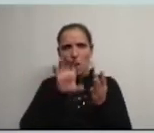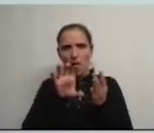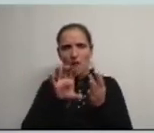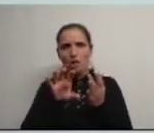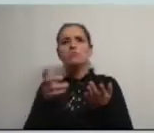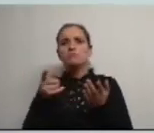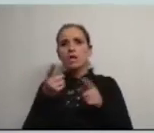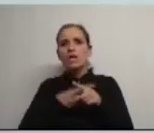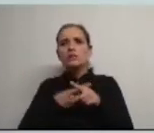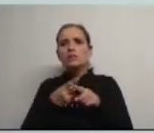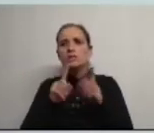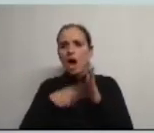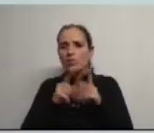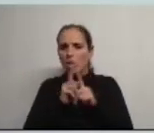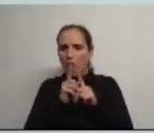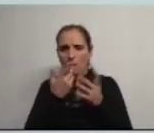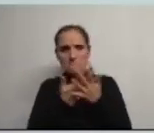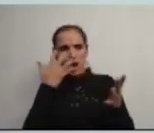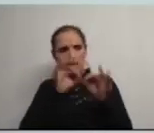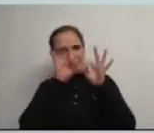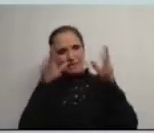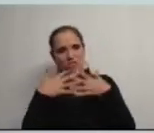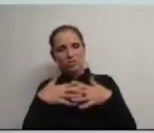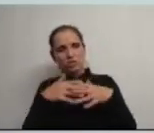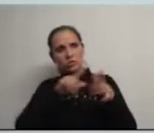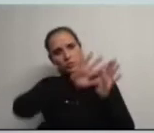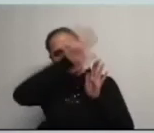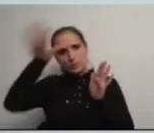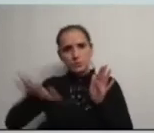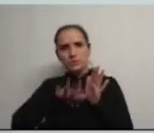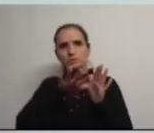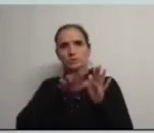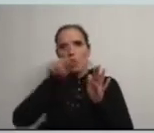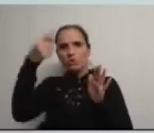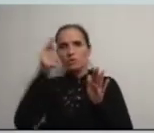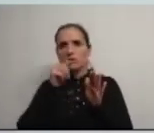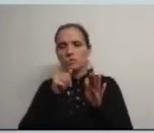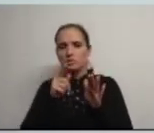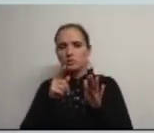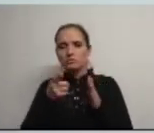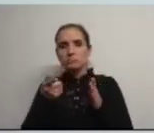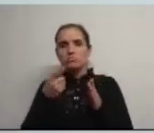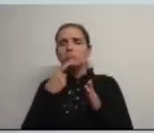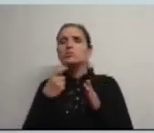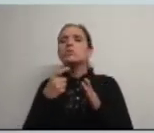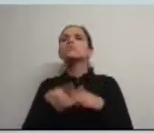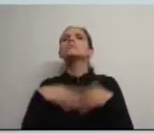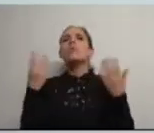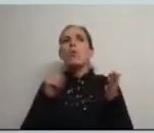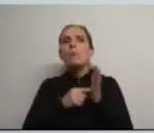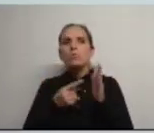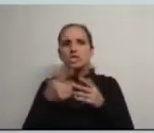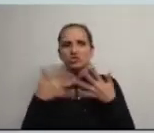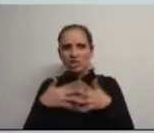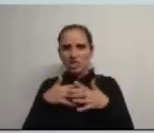os interesses de Agda não encontram reflexo nas estratégias do Sira e do CCDRC uma questão até que ponto a